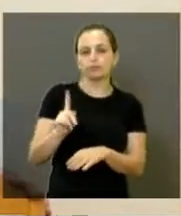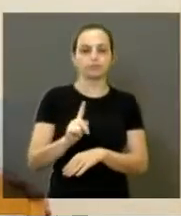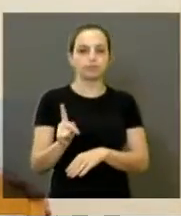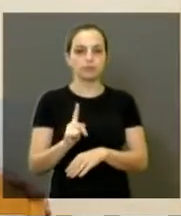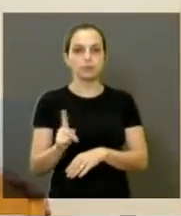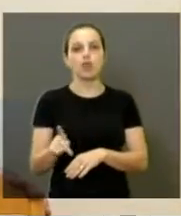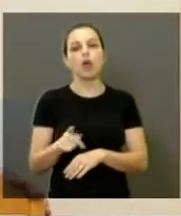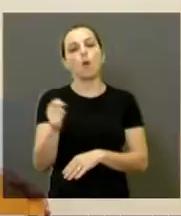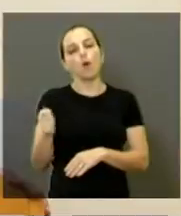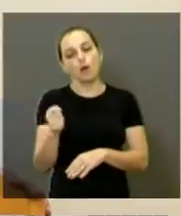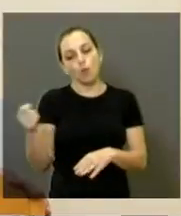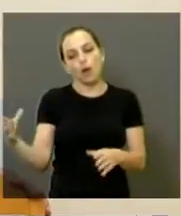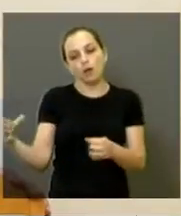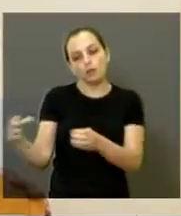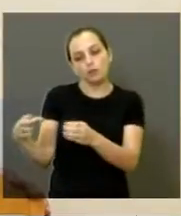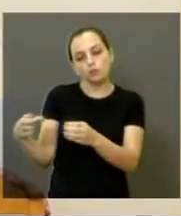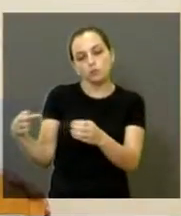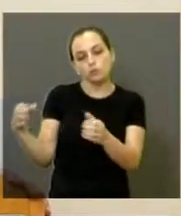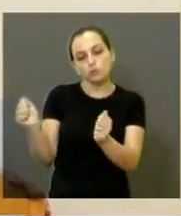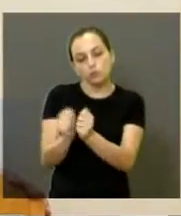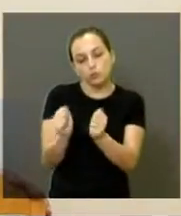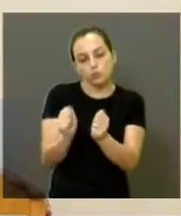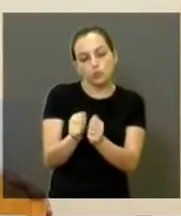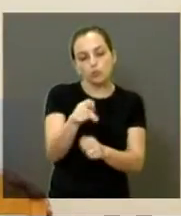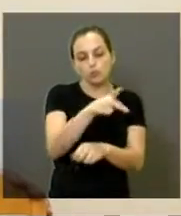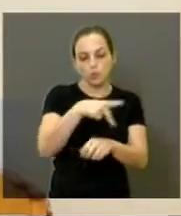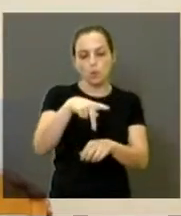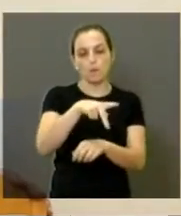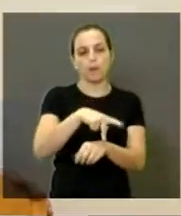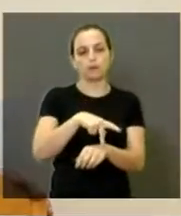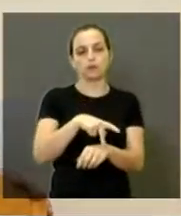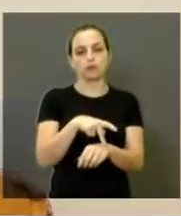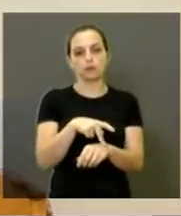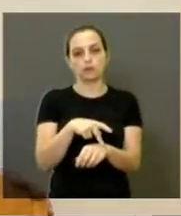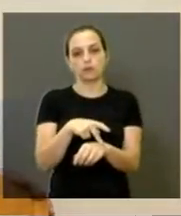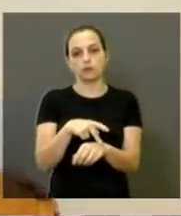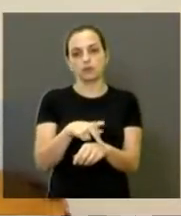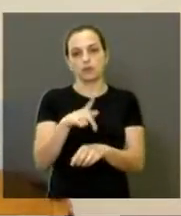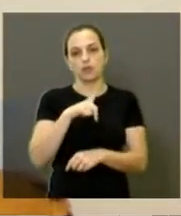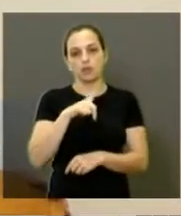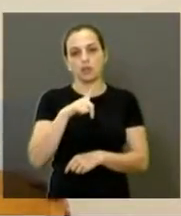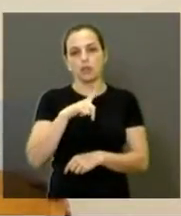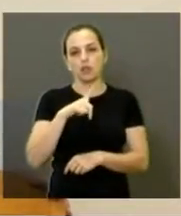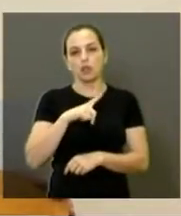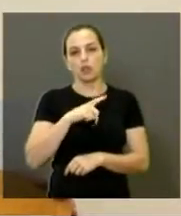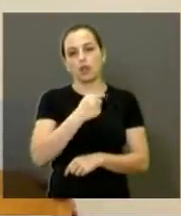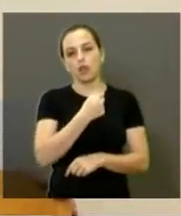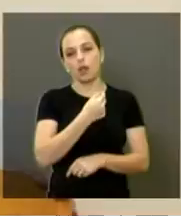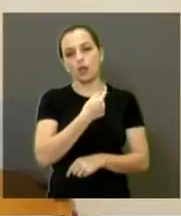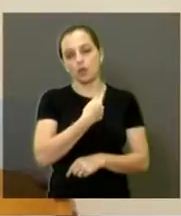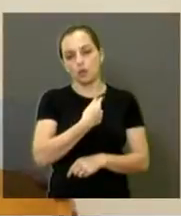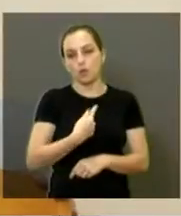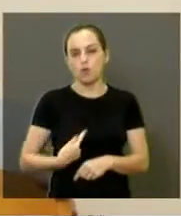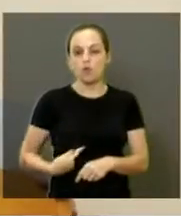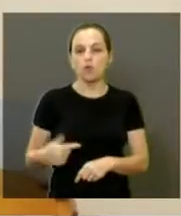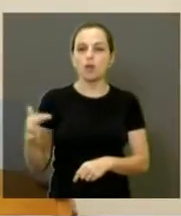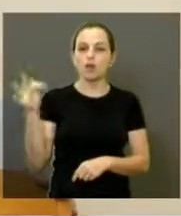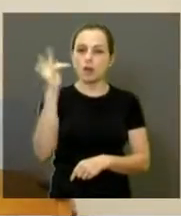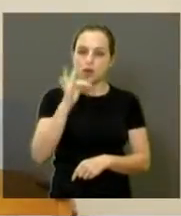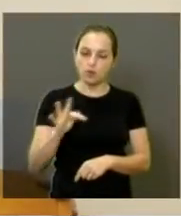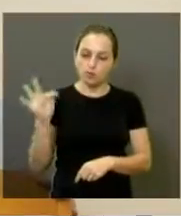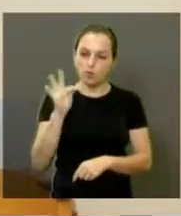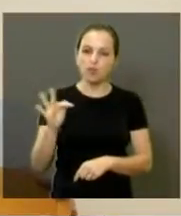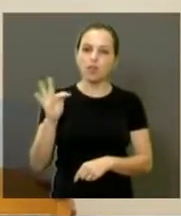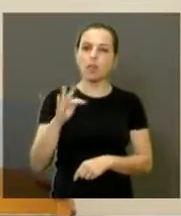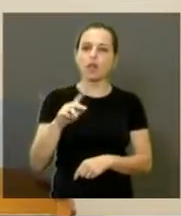que Araraquara faz parte do país, o fato de ter o governo federal represando repassas